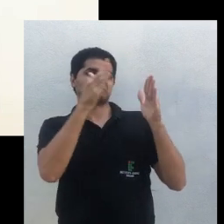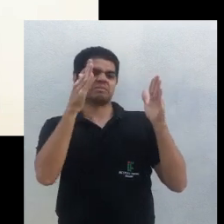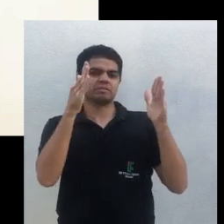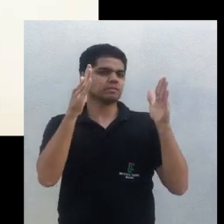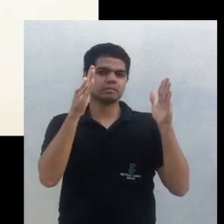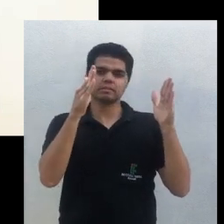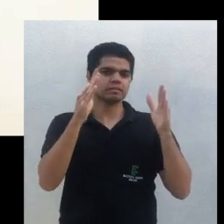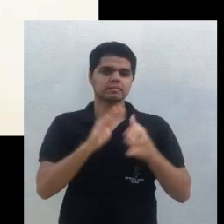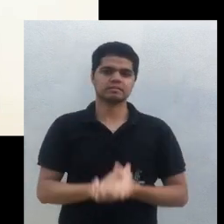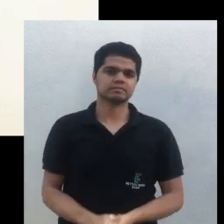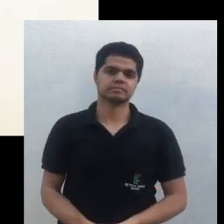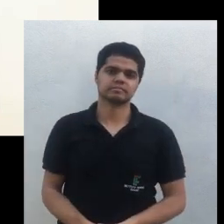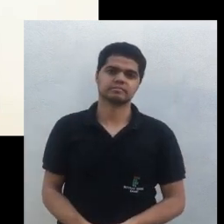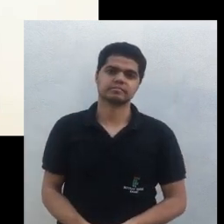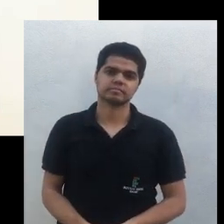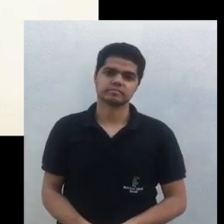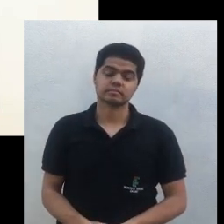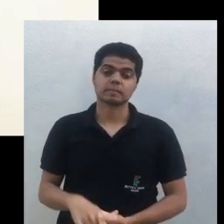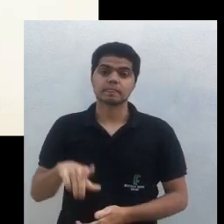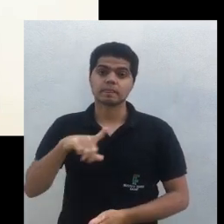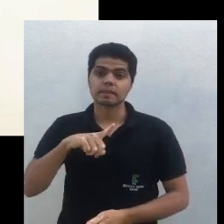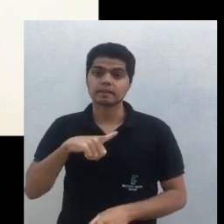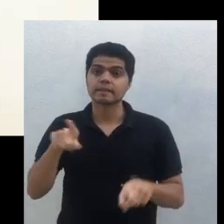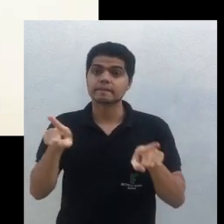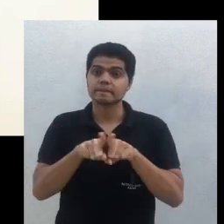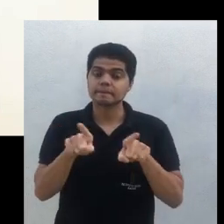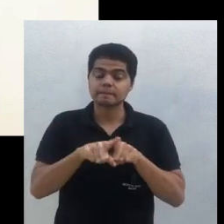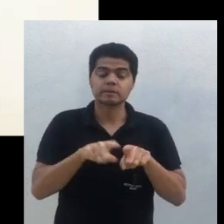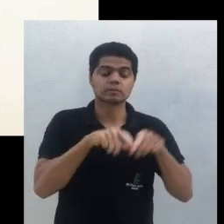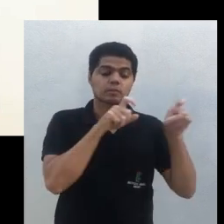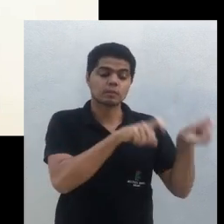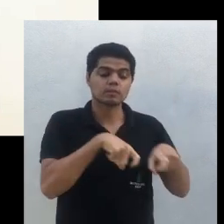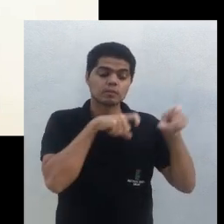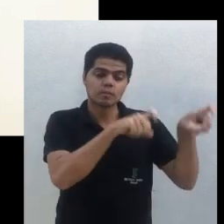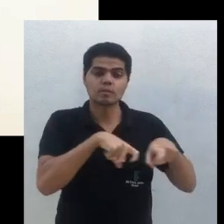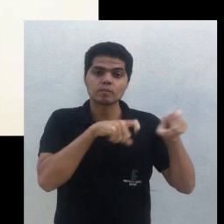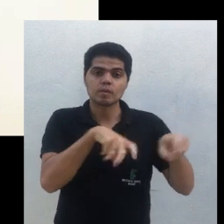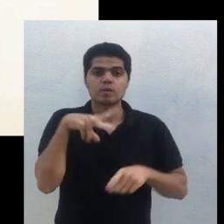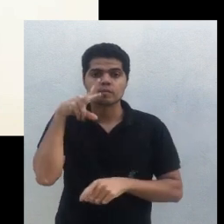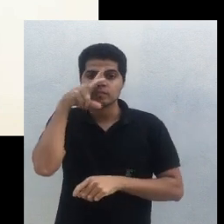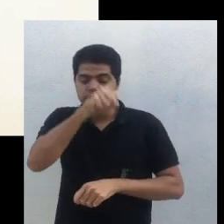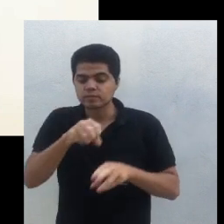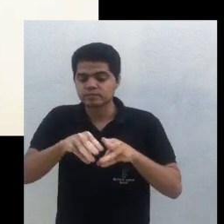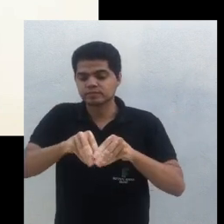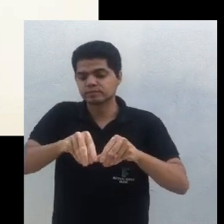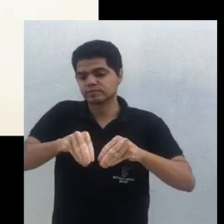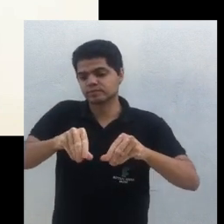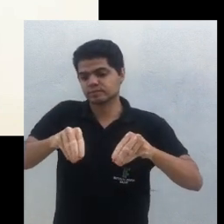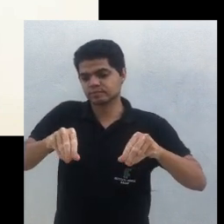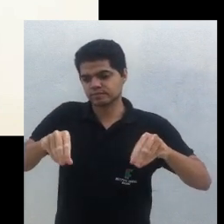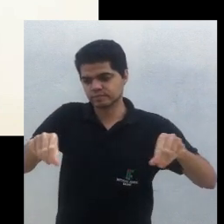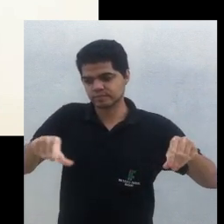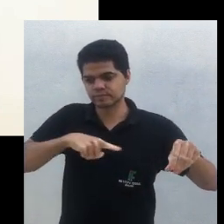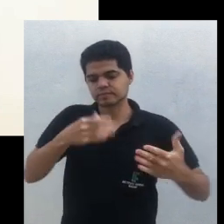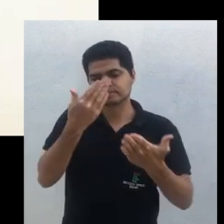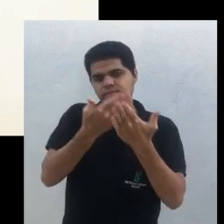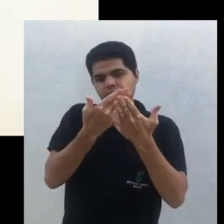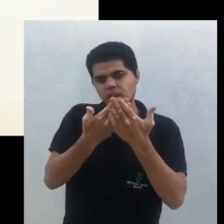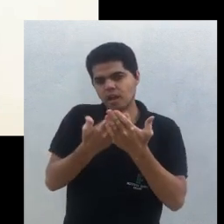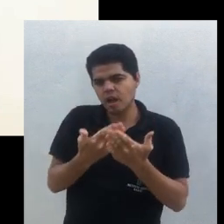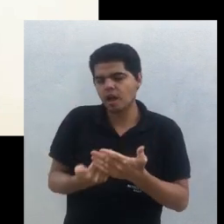que ao longo de quatro anos esse aqui é só o fósforo veja a evolução do fósforo nesse sistema